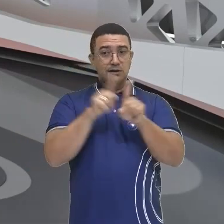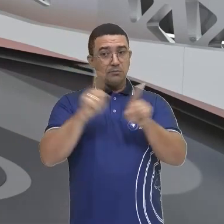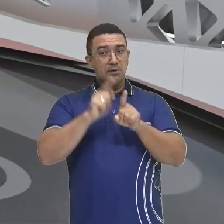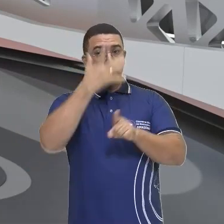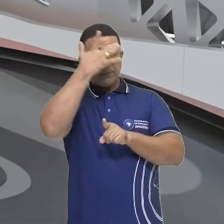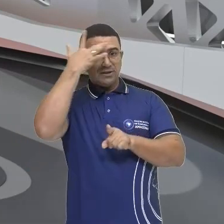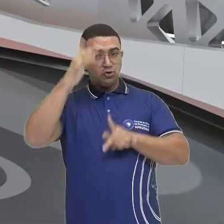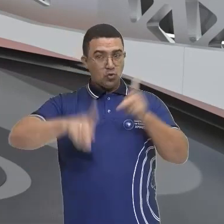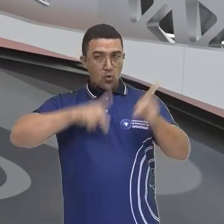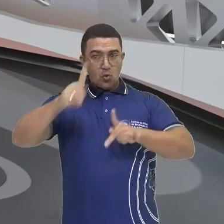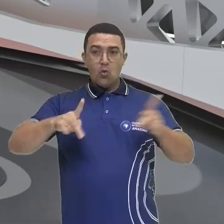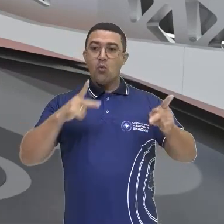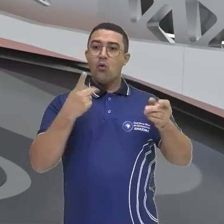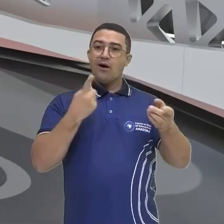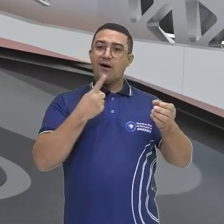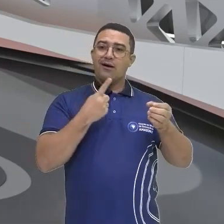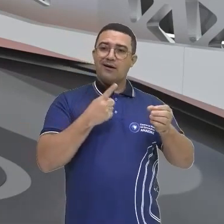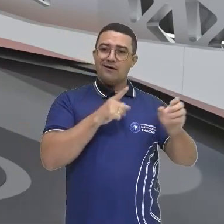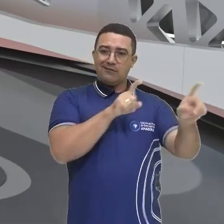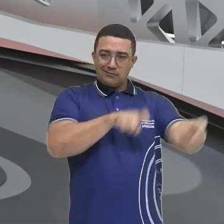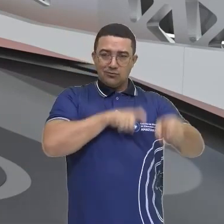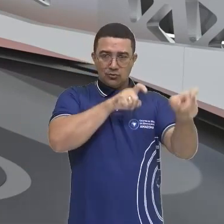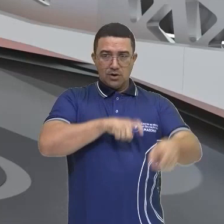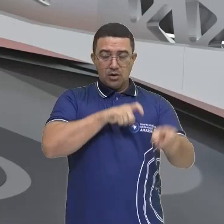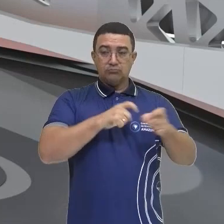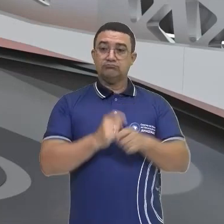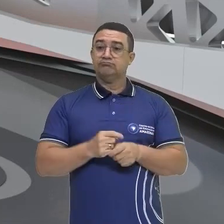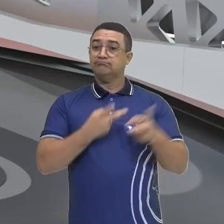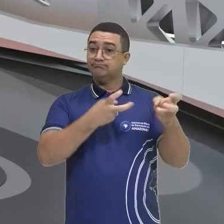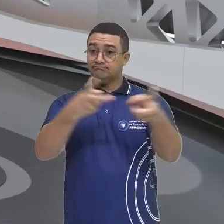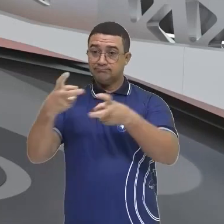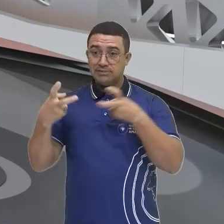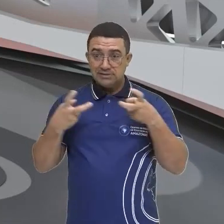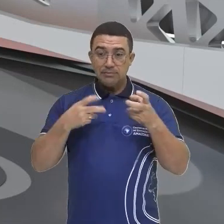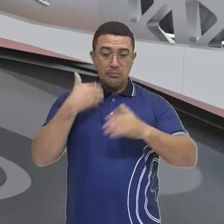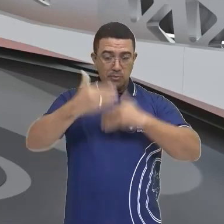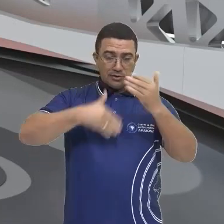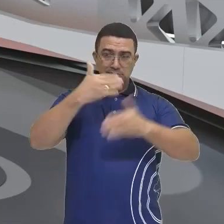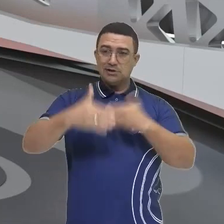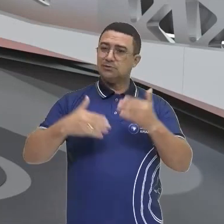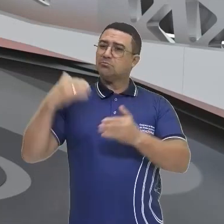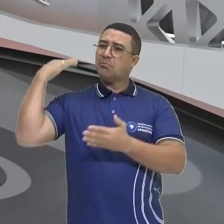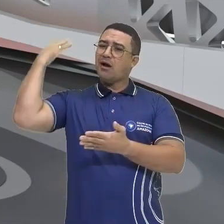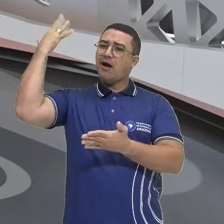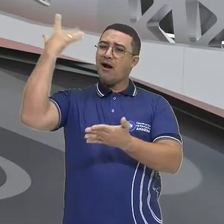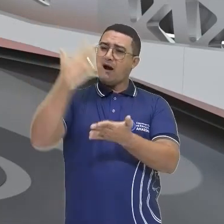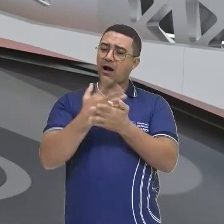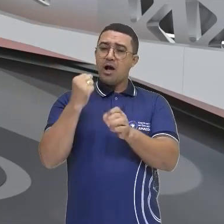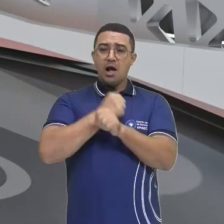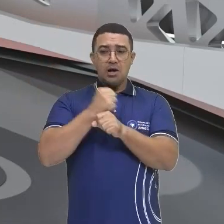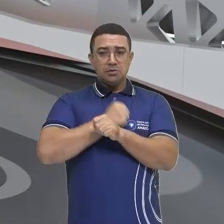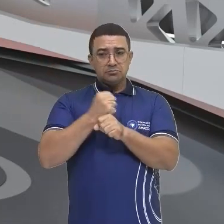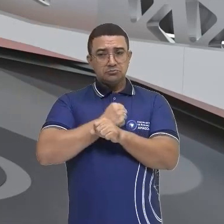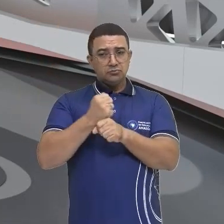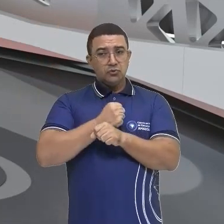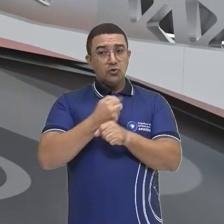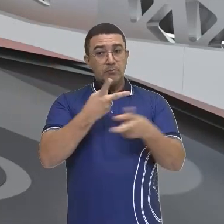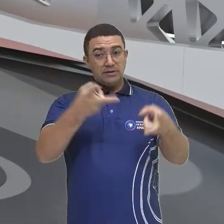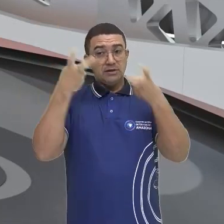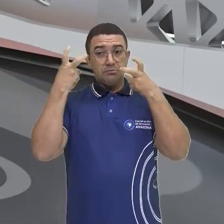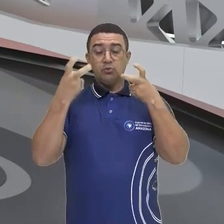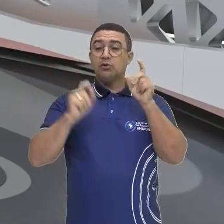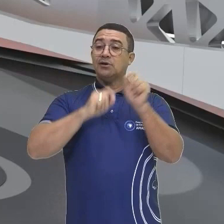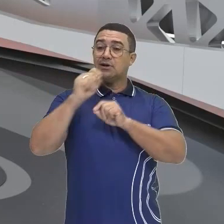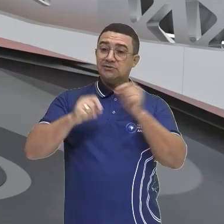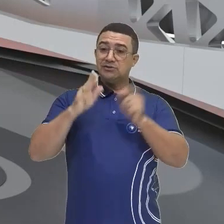E a gente observa esse processo ao longo das décadas devido a vários fatores. Aí a gente tem o